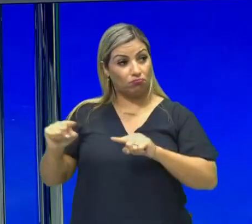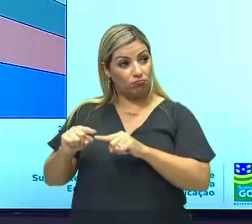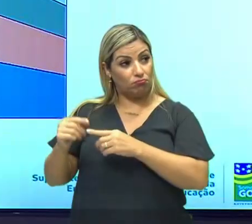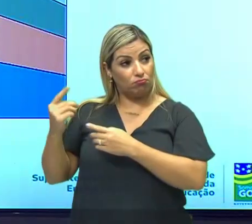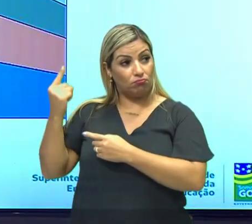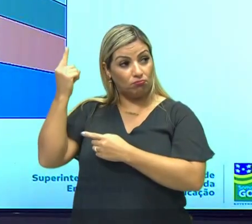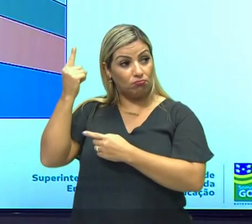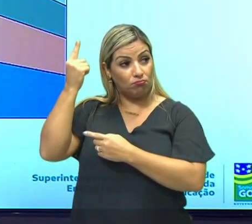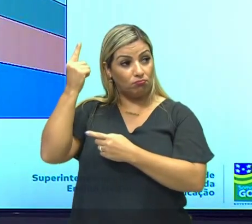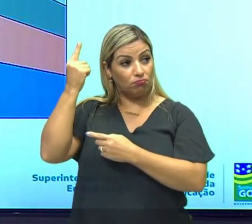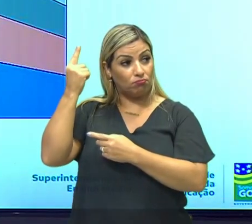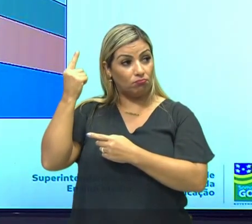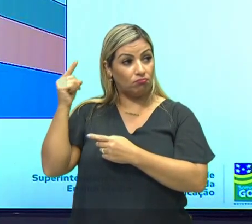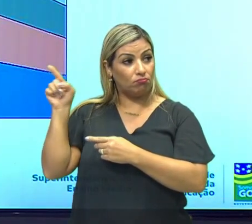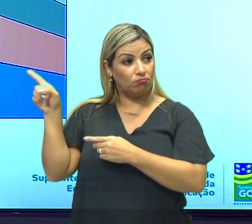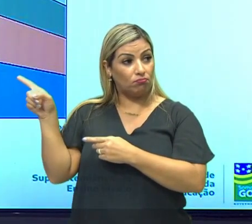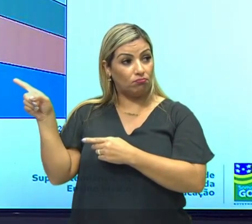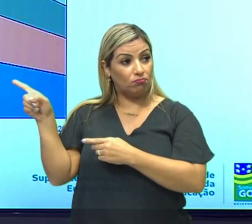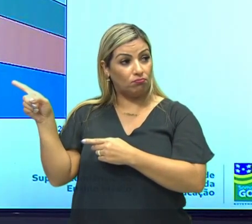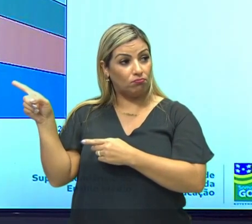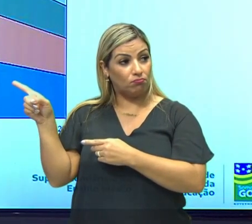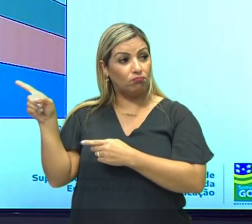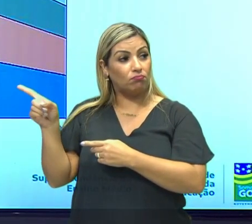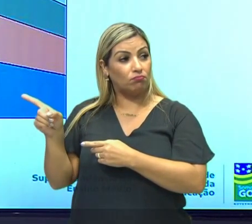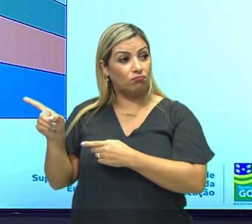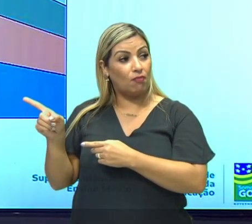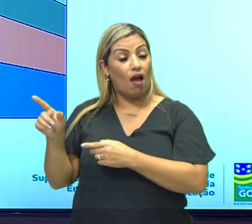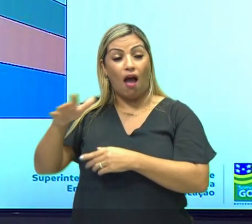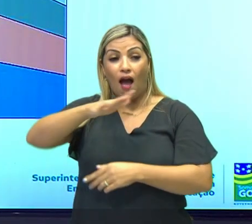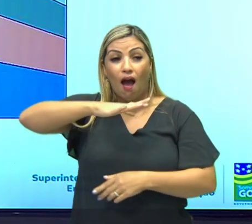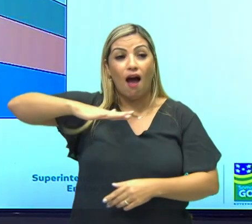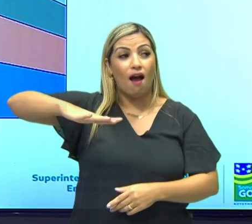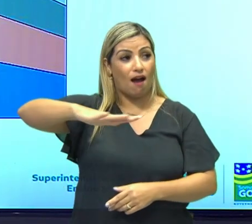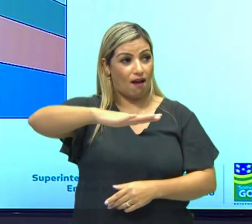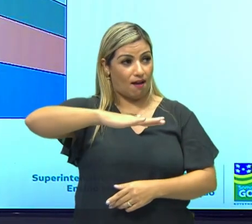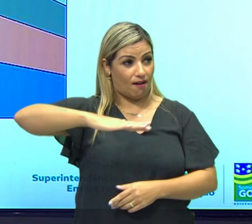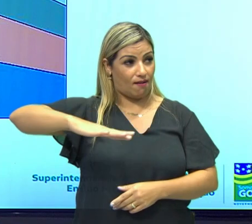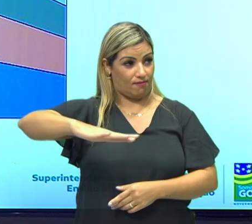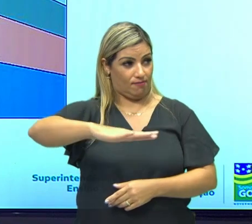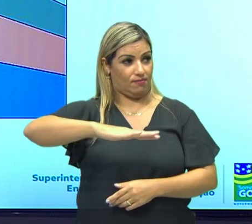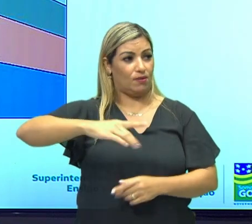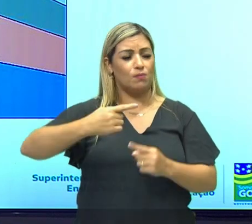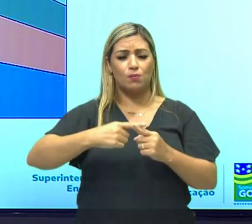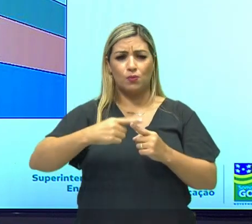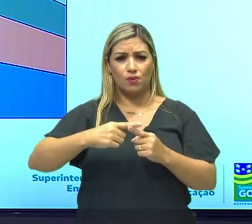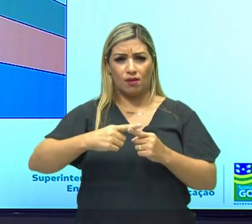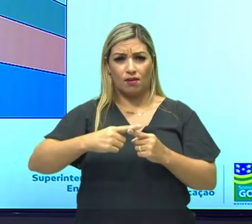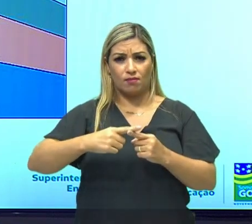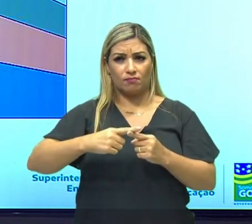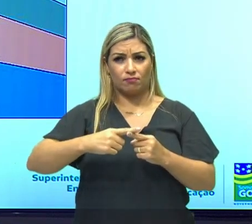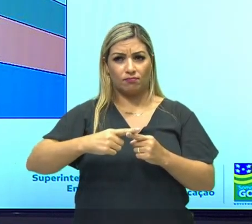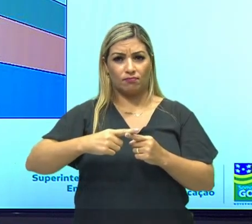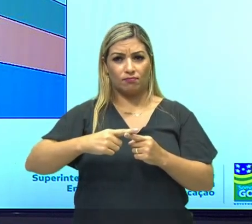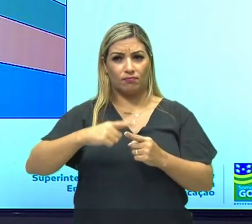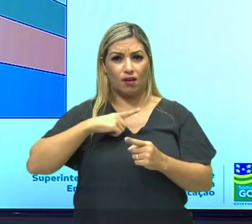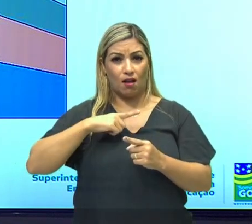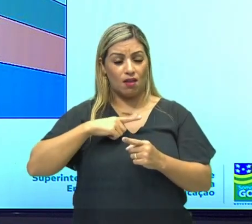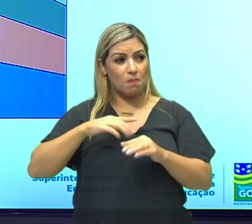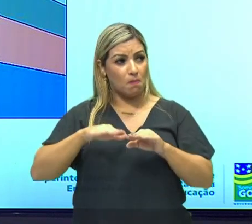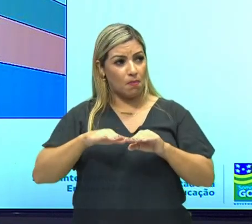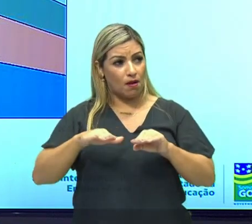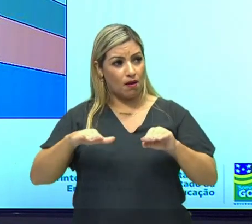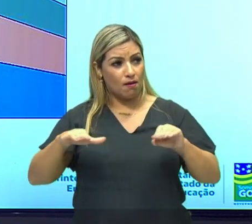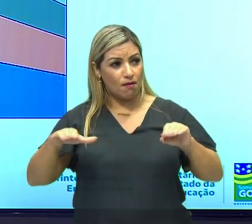é o gráfico de área. Por que um gráfico de área? Porque a área achurada ali embaixo